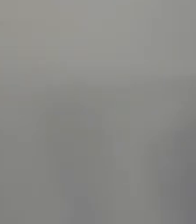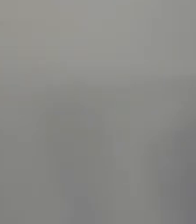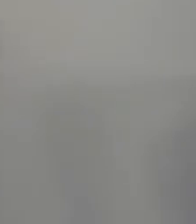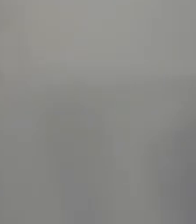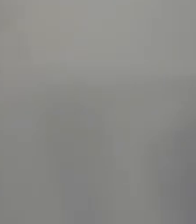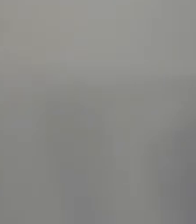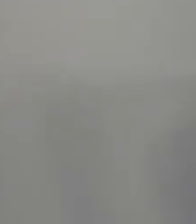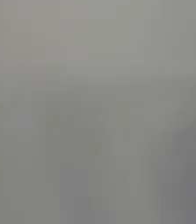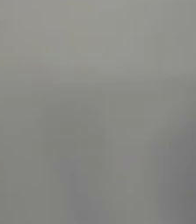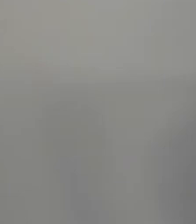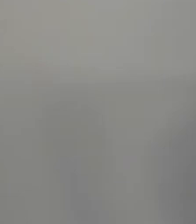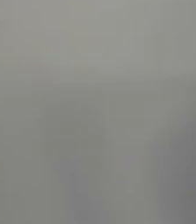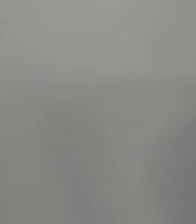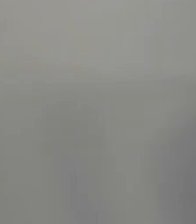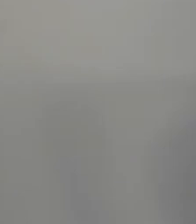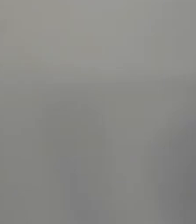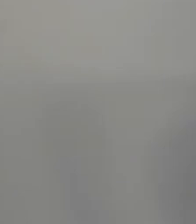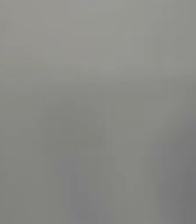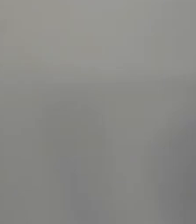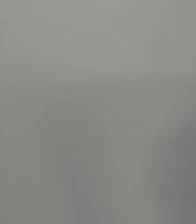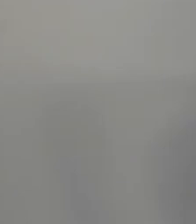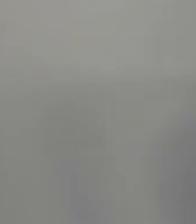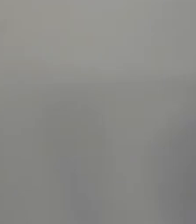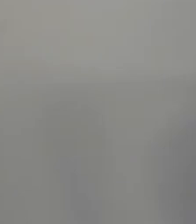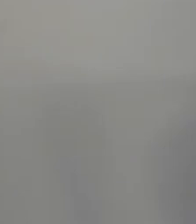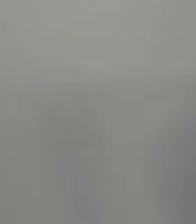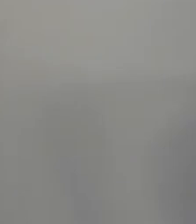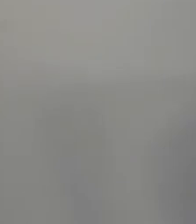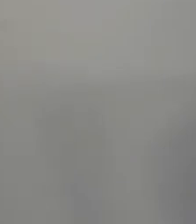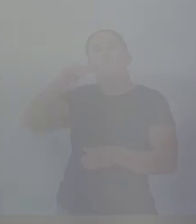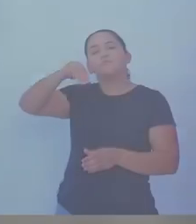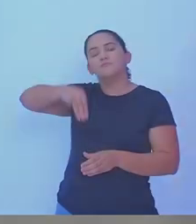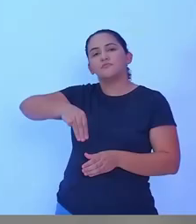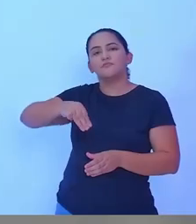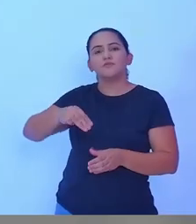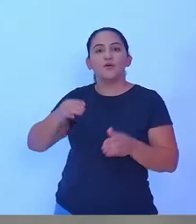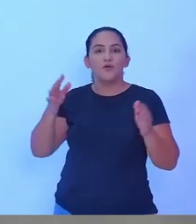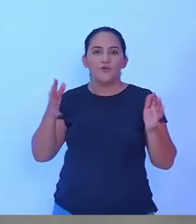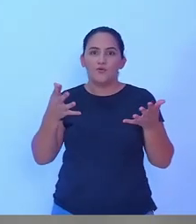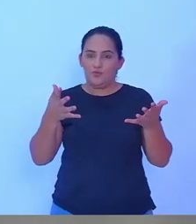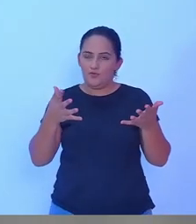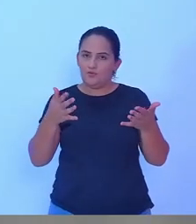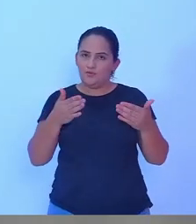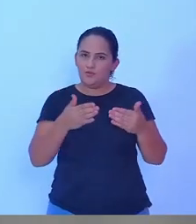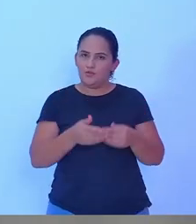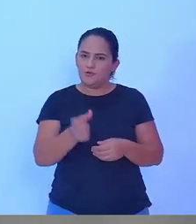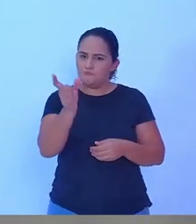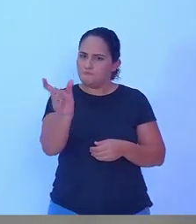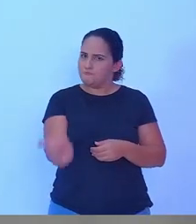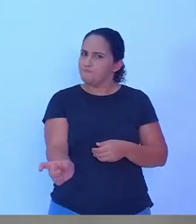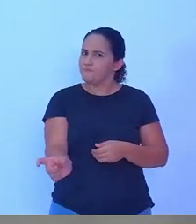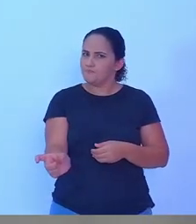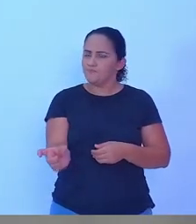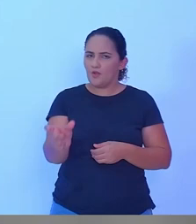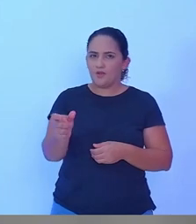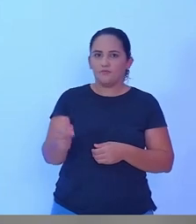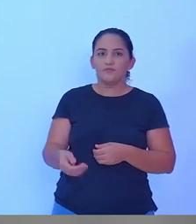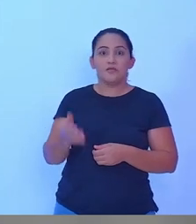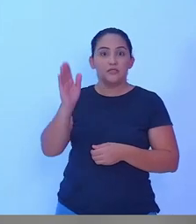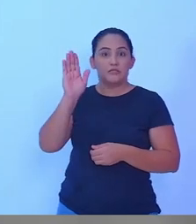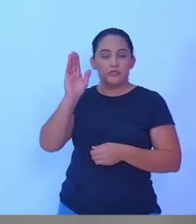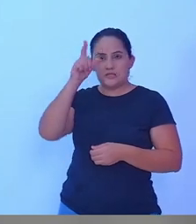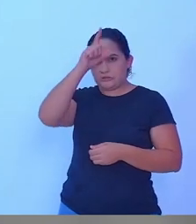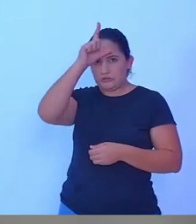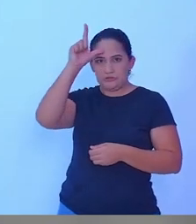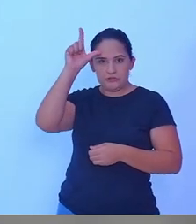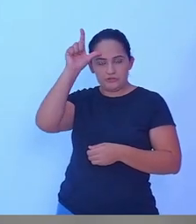-prefeito aqui da cidade de Rolim de Moura. Nós temos hoje a presença do candidato Lucindo Sotelli